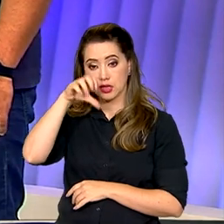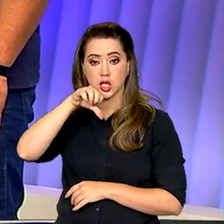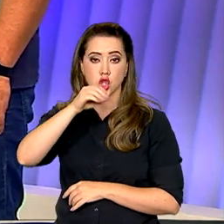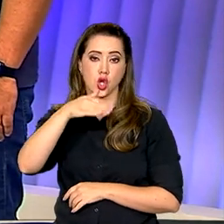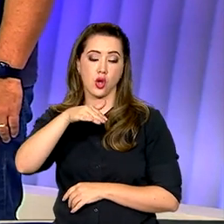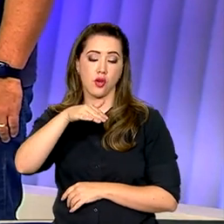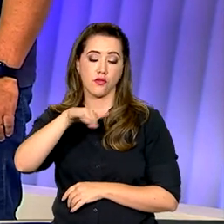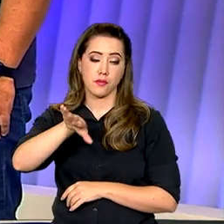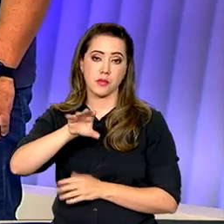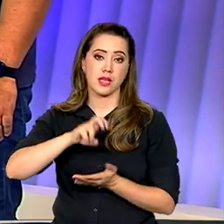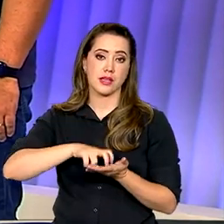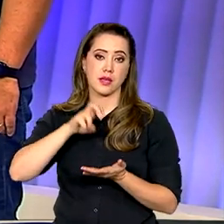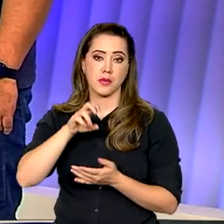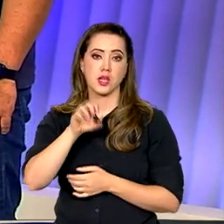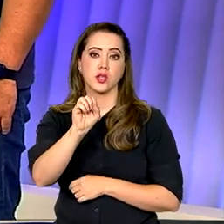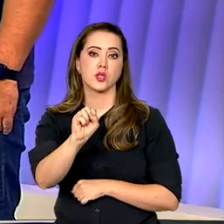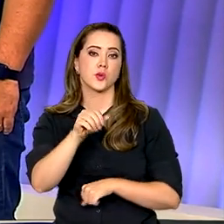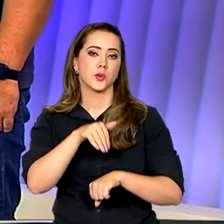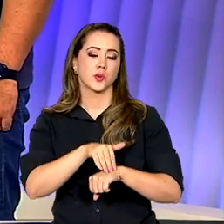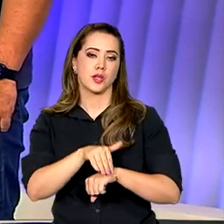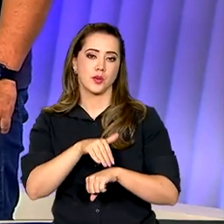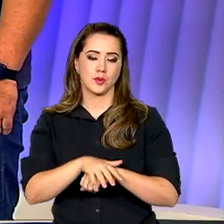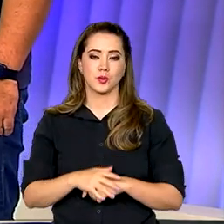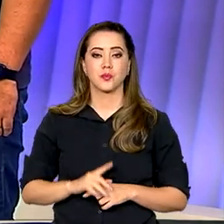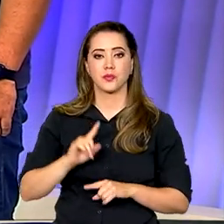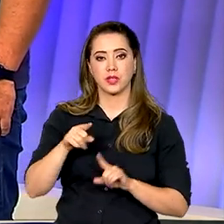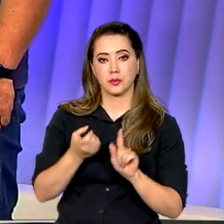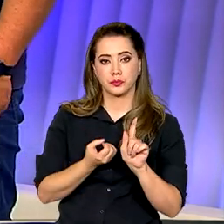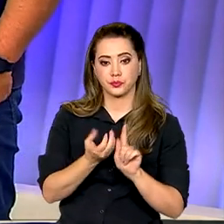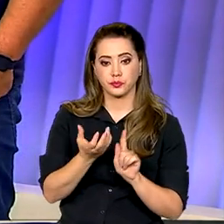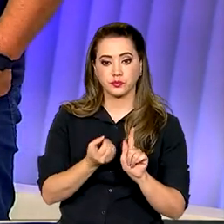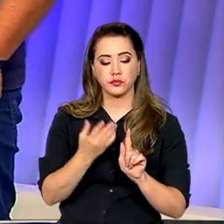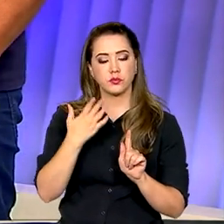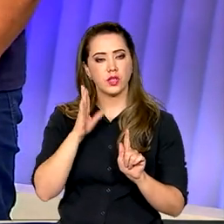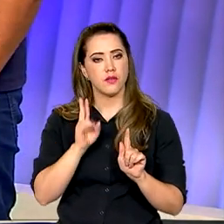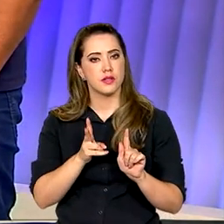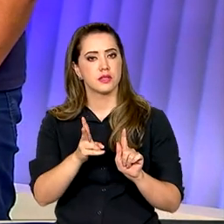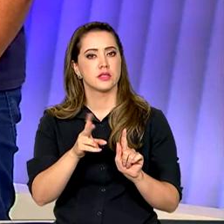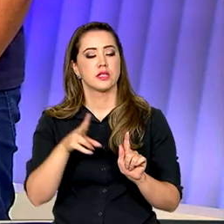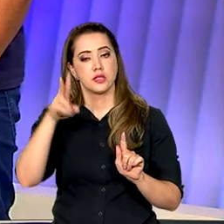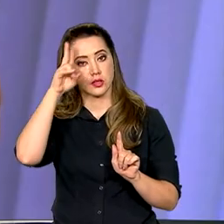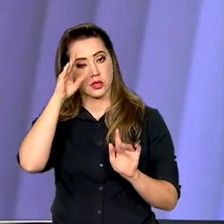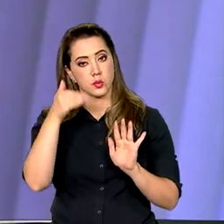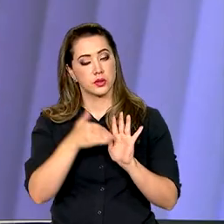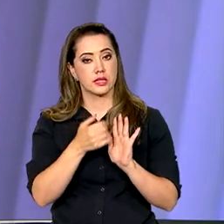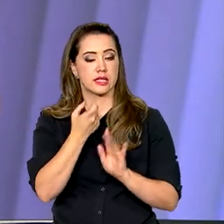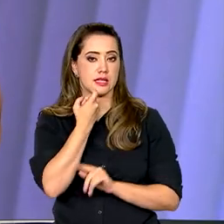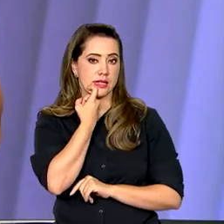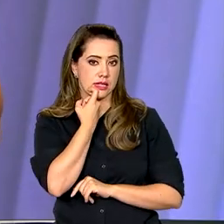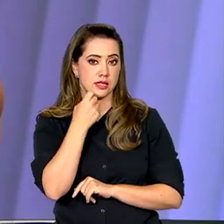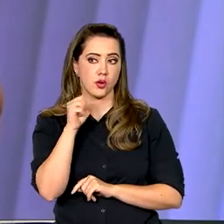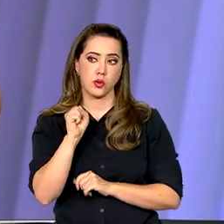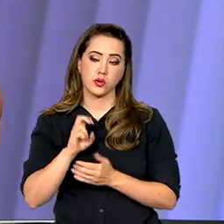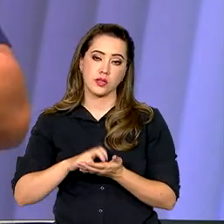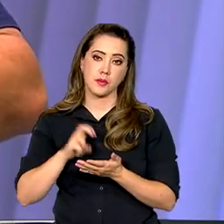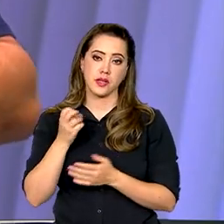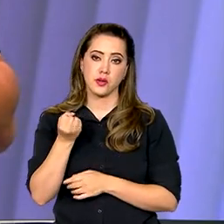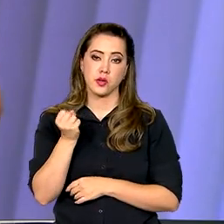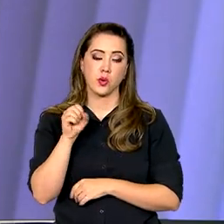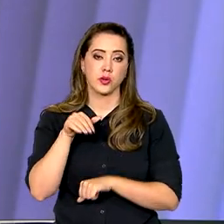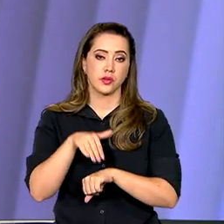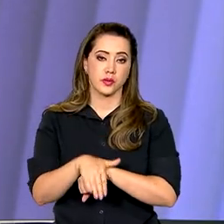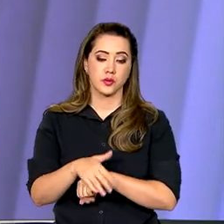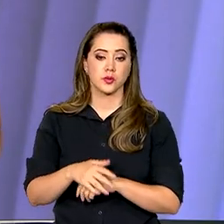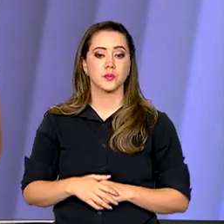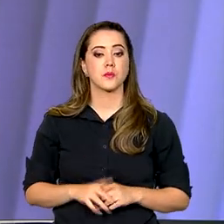9h30 da manhã e 8h da noite. No Canal Gov, as reprises são de segunda a sexta-feira, às 8h da manhã e às 8h da